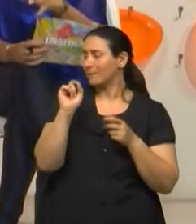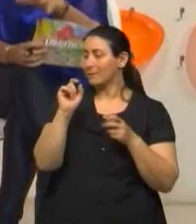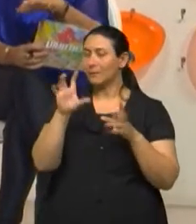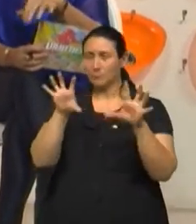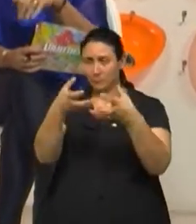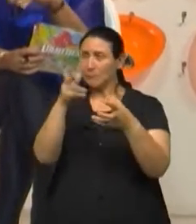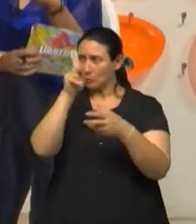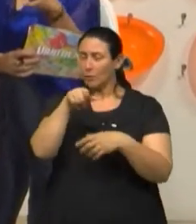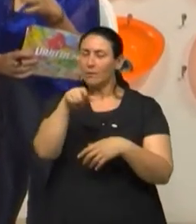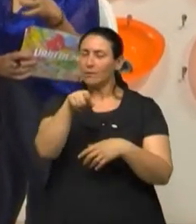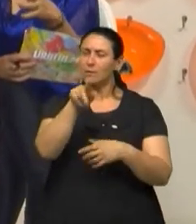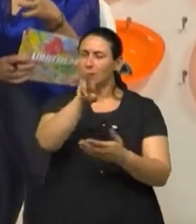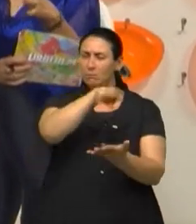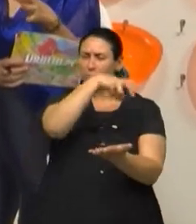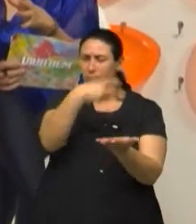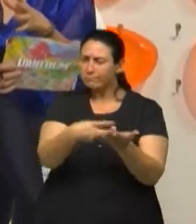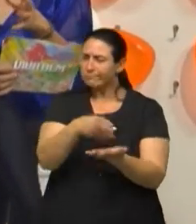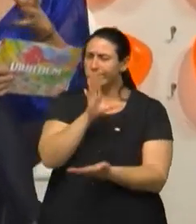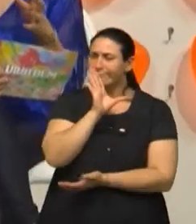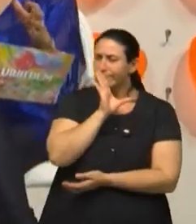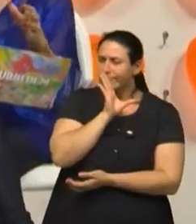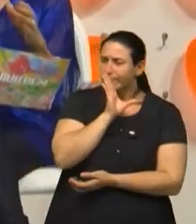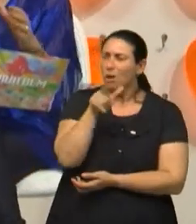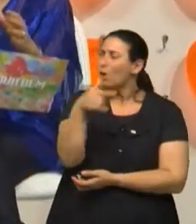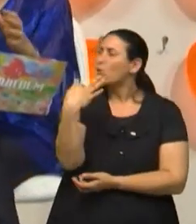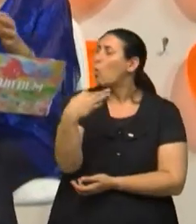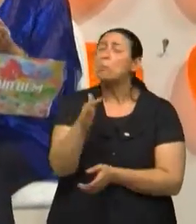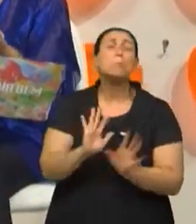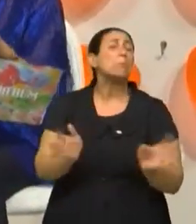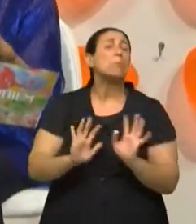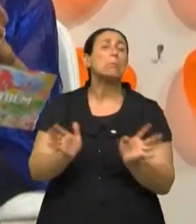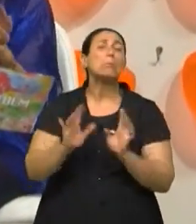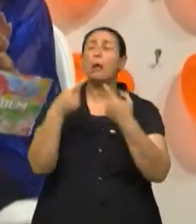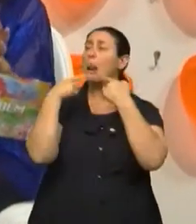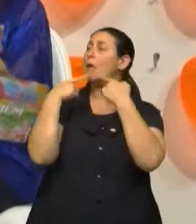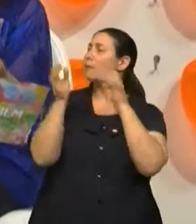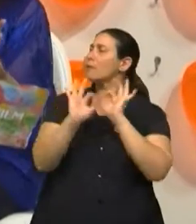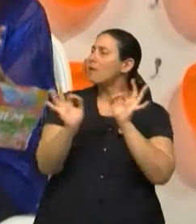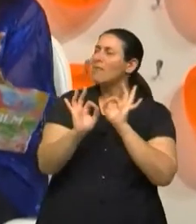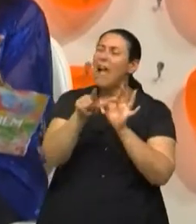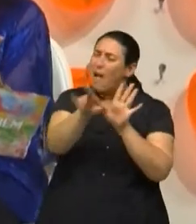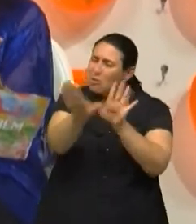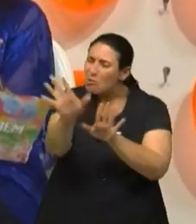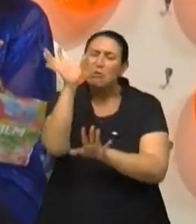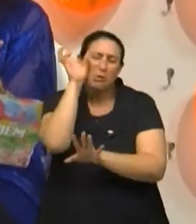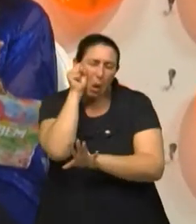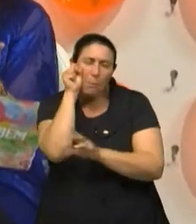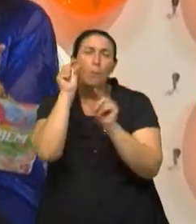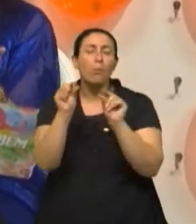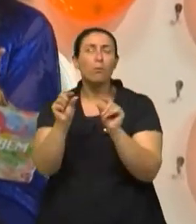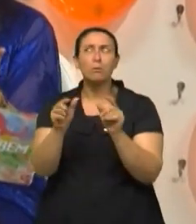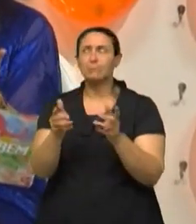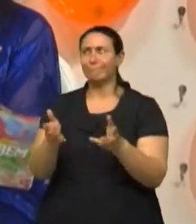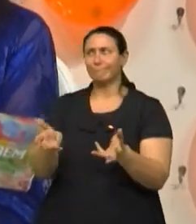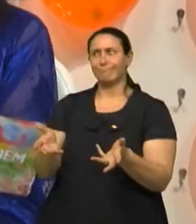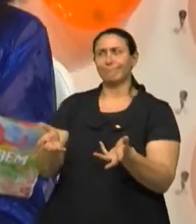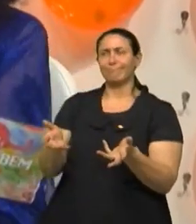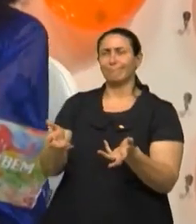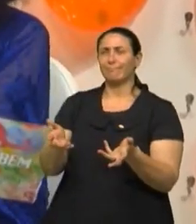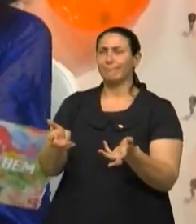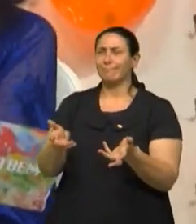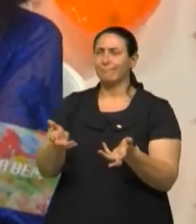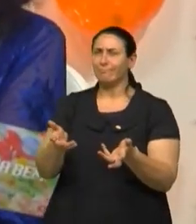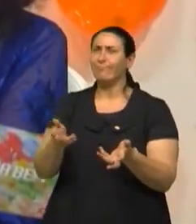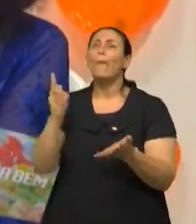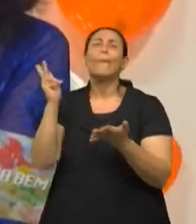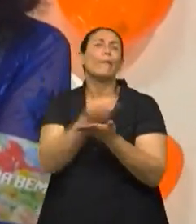caiu, ficou mais quieta, está com muita dor, não, não estou com quase dor, então deita um pouquinho, quem sabe dorme. Isto, depois,